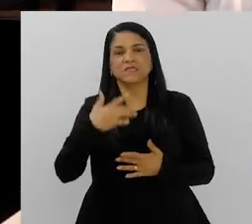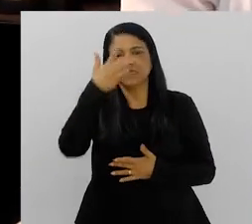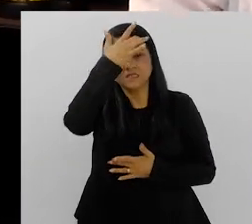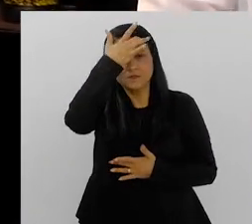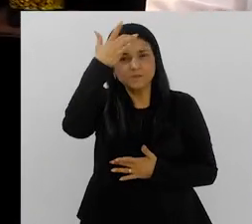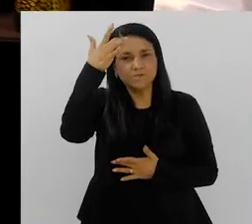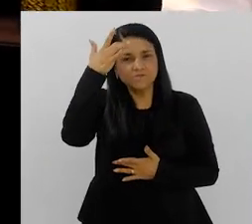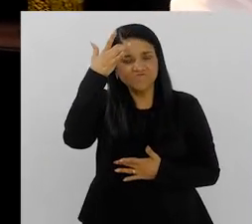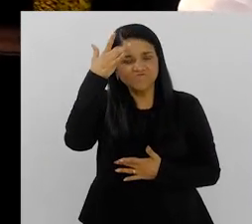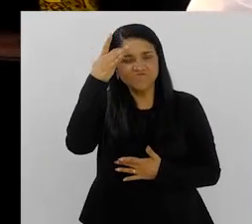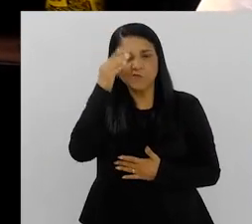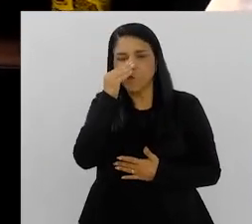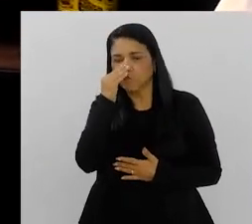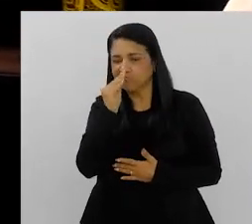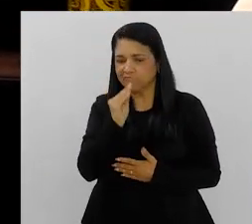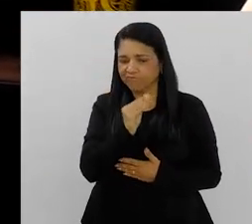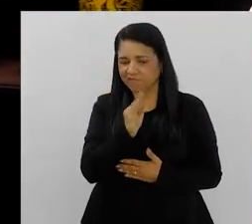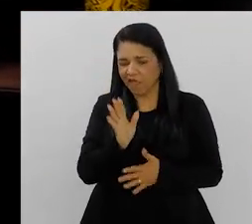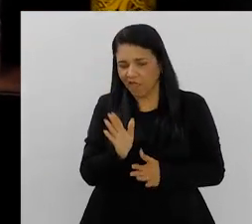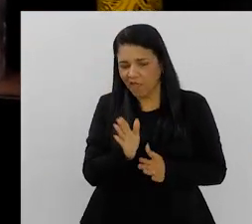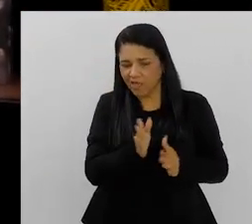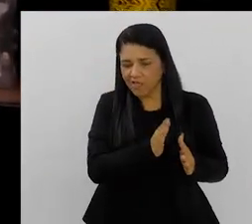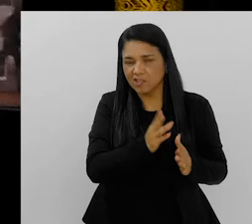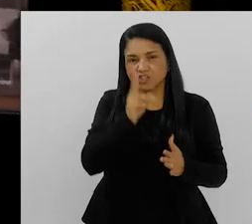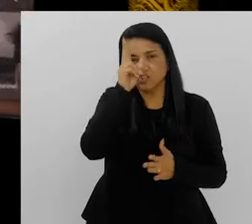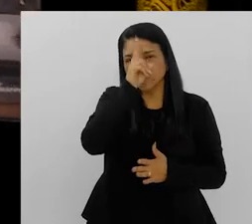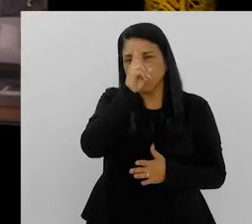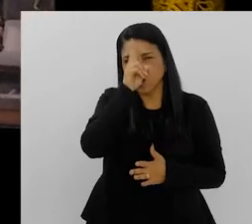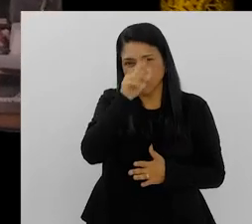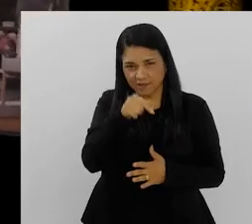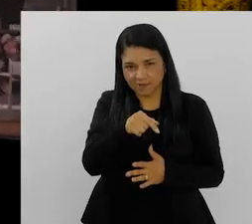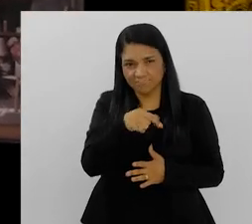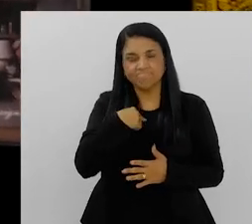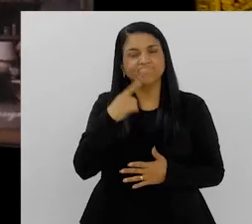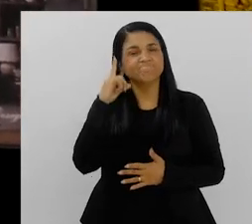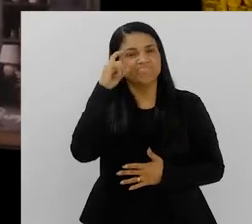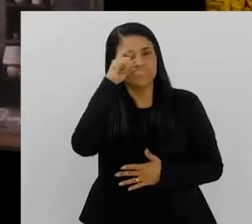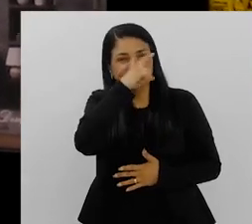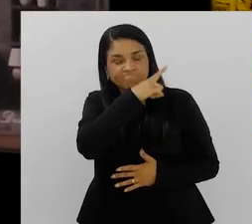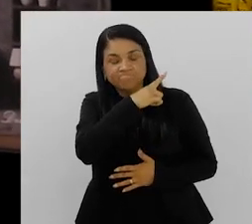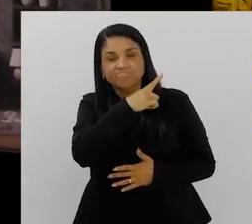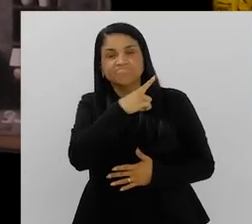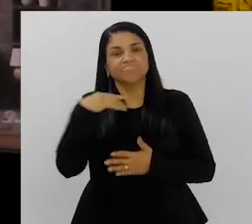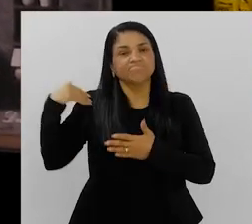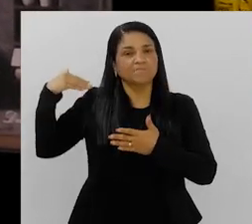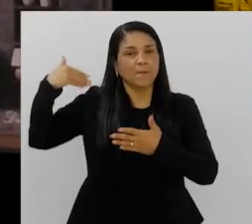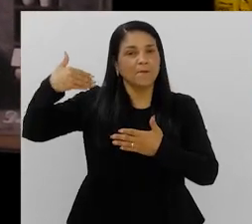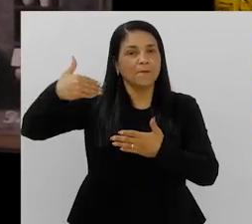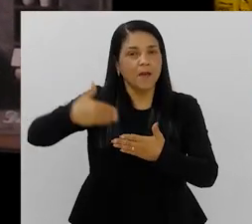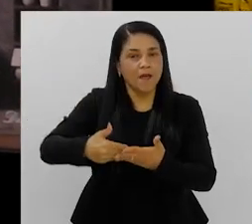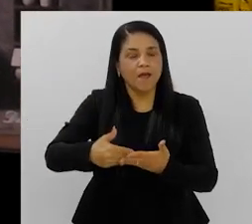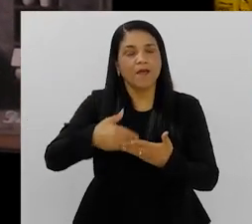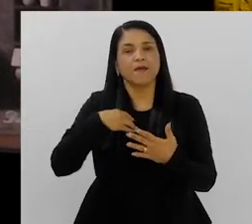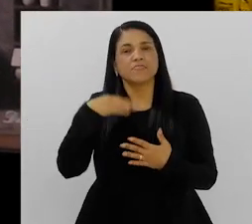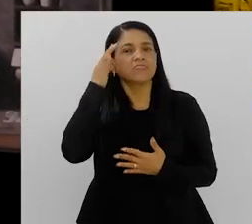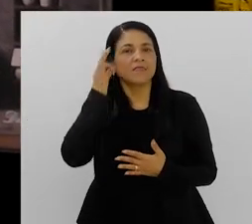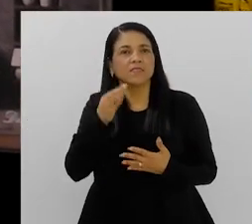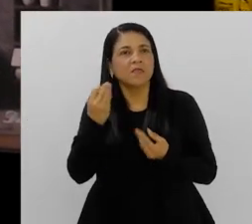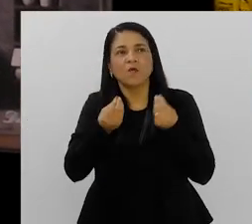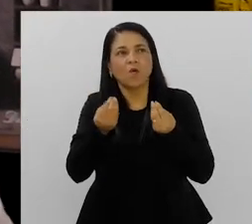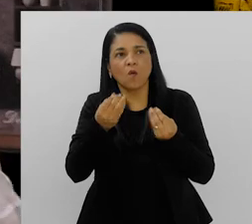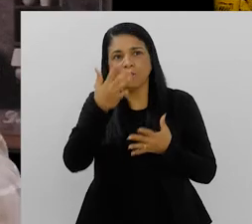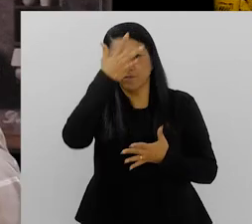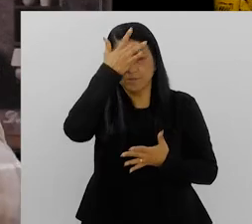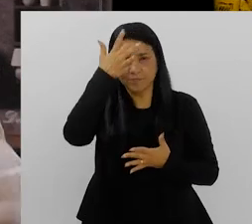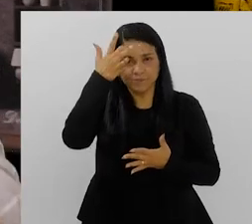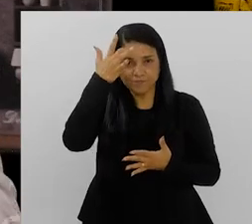Saúde mental por muito tempo ficou negligenciada, né? Assim, historicamente, a gente tem muita dificuldade de poder entender a saúde mental,